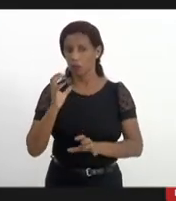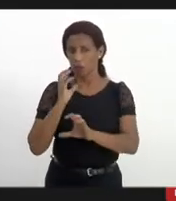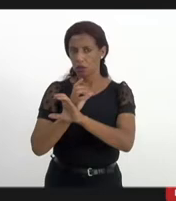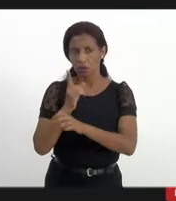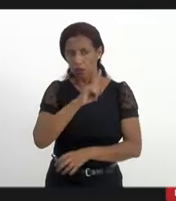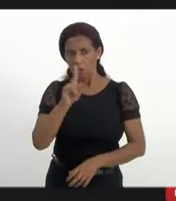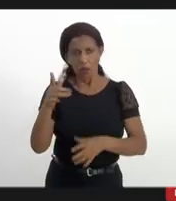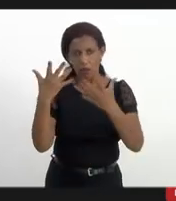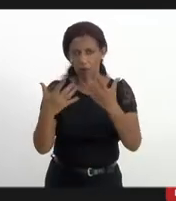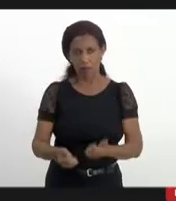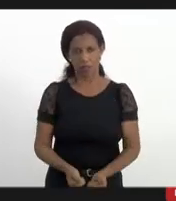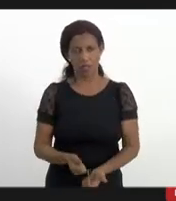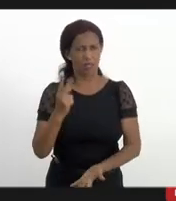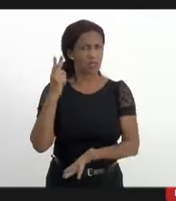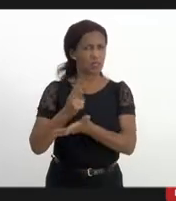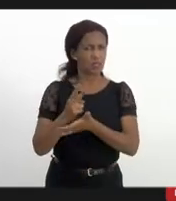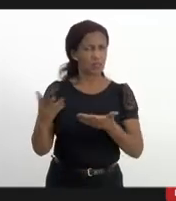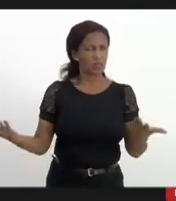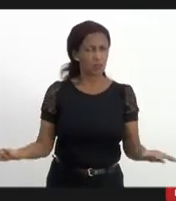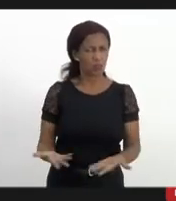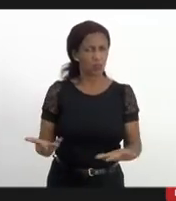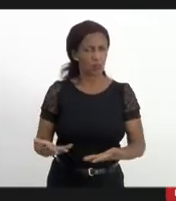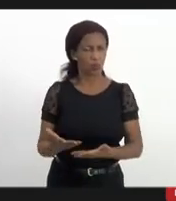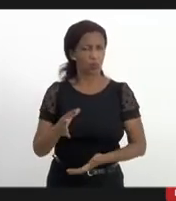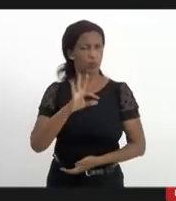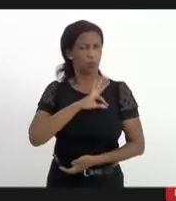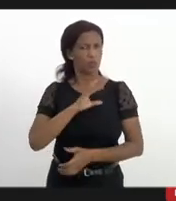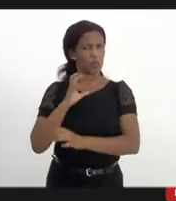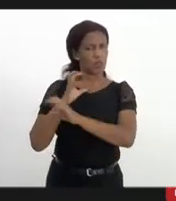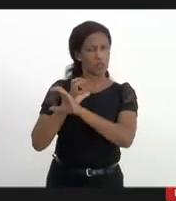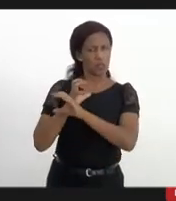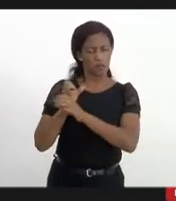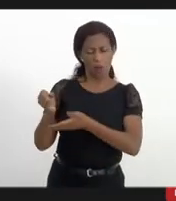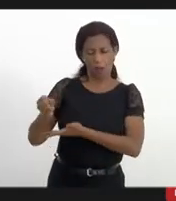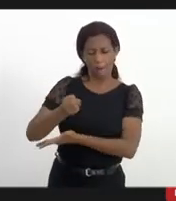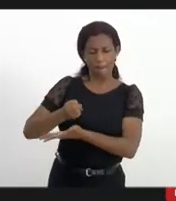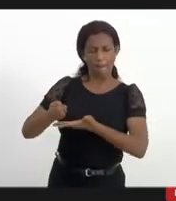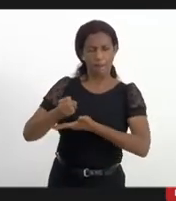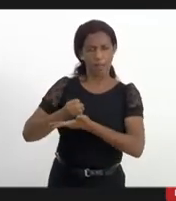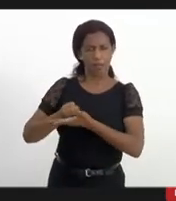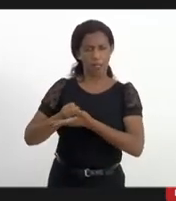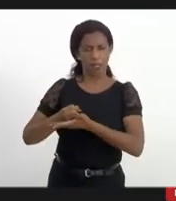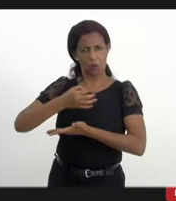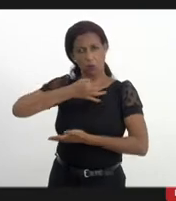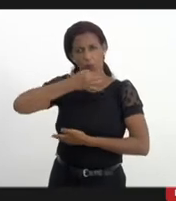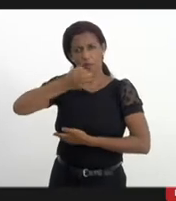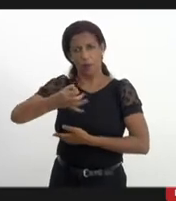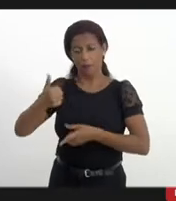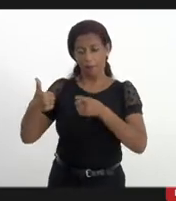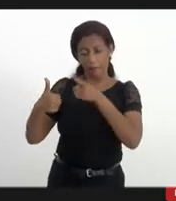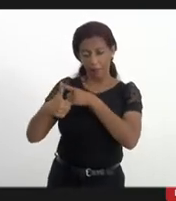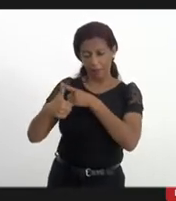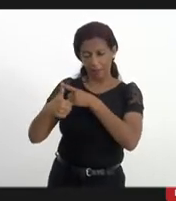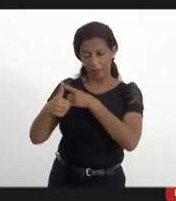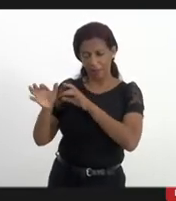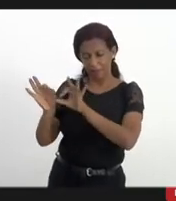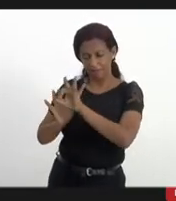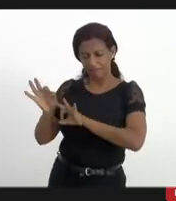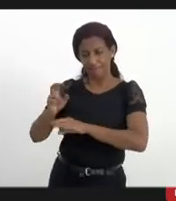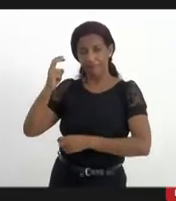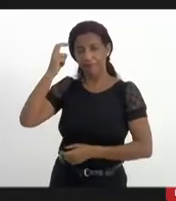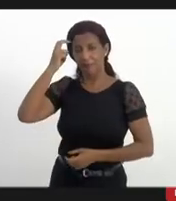Então, sempre que hoje a polícia civil se baseia num tripé, a gente primeiro produz inteligência,